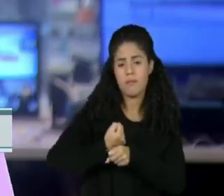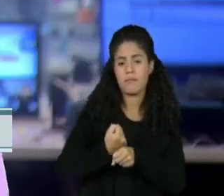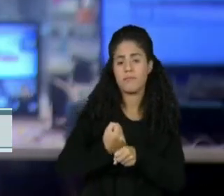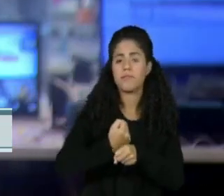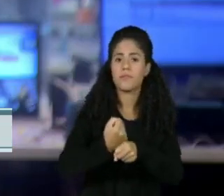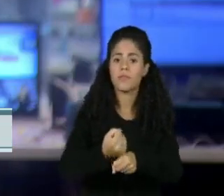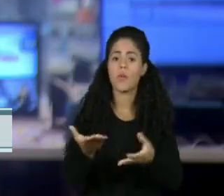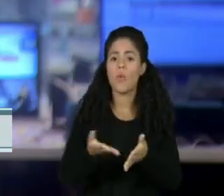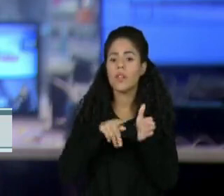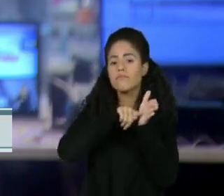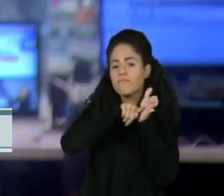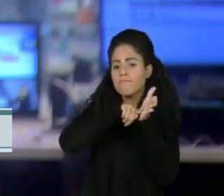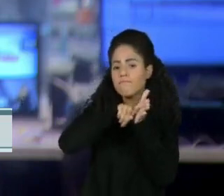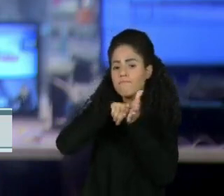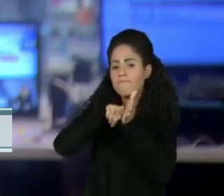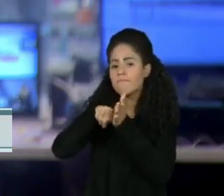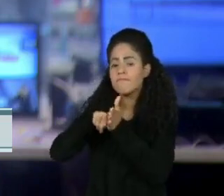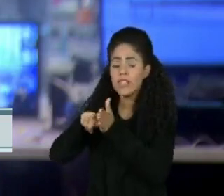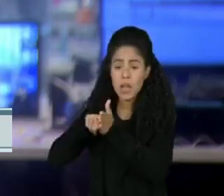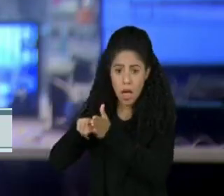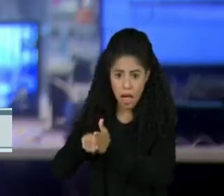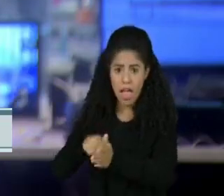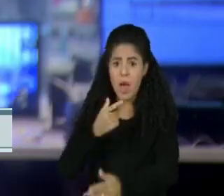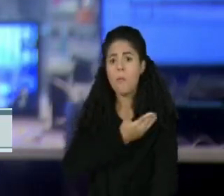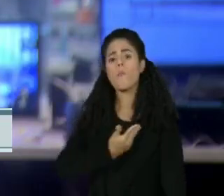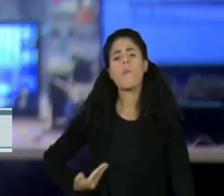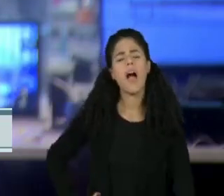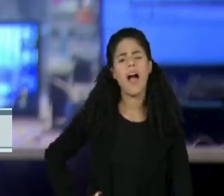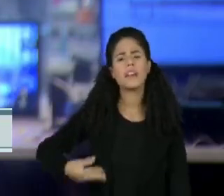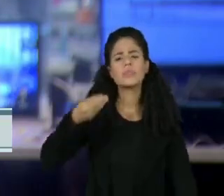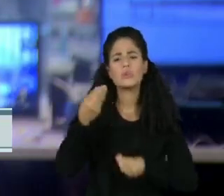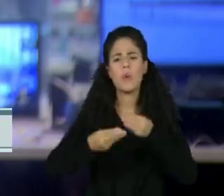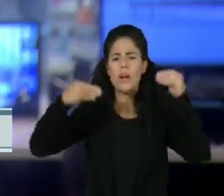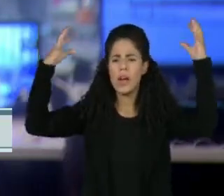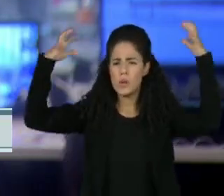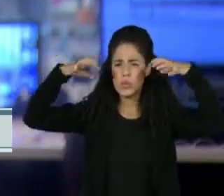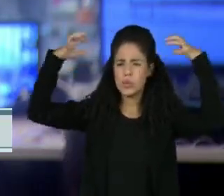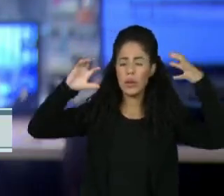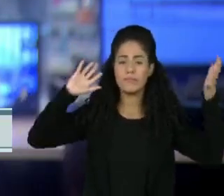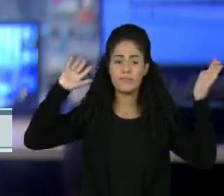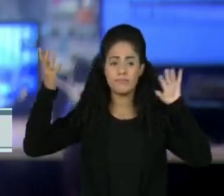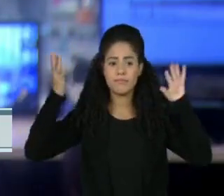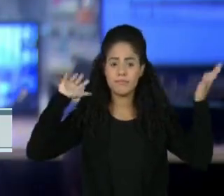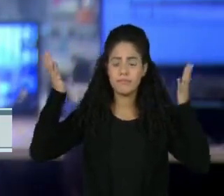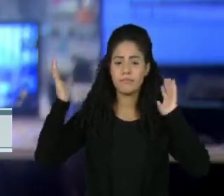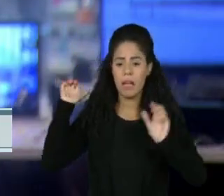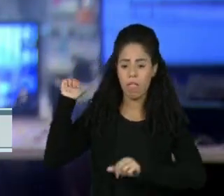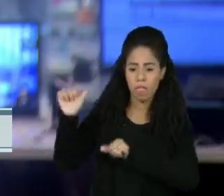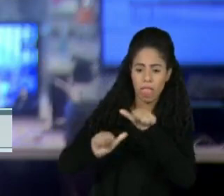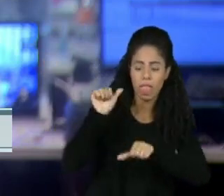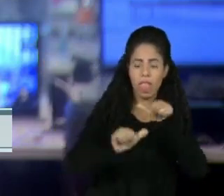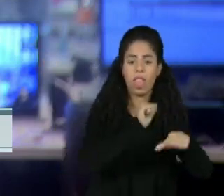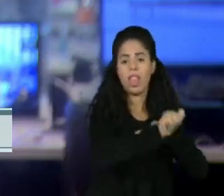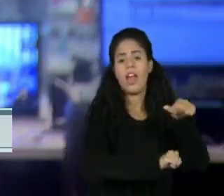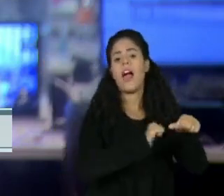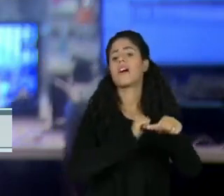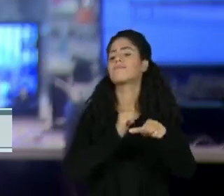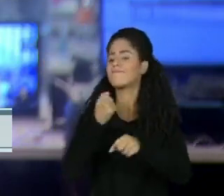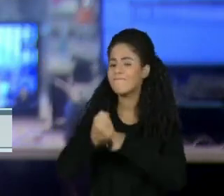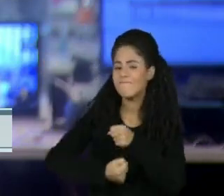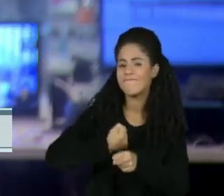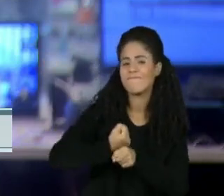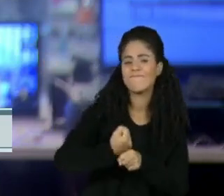Um estudo realizado pelo governo do estado projeta os efeitos das mudanças climáticas nessas cidades até o final do século.